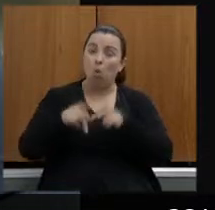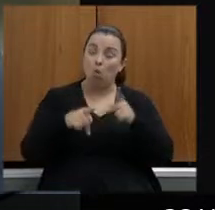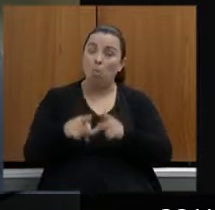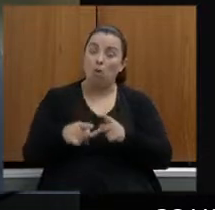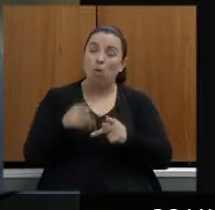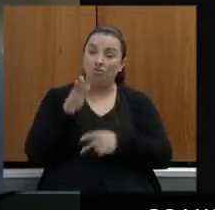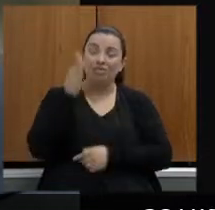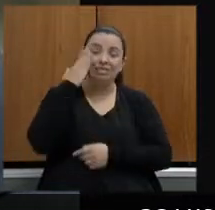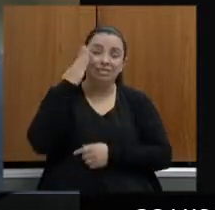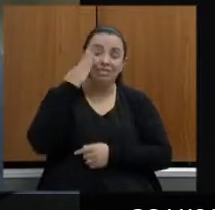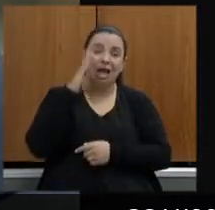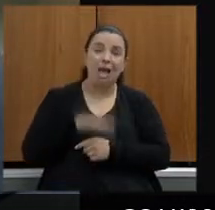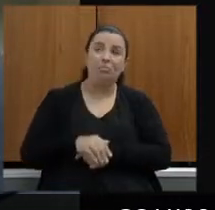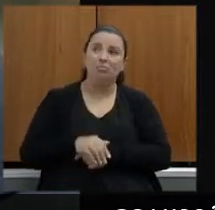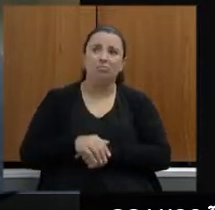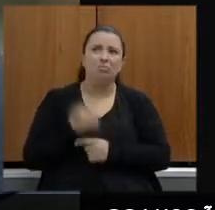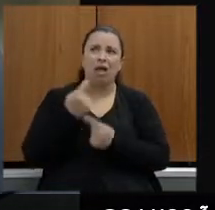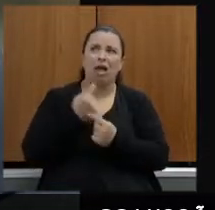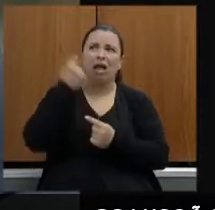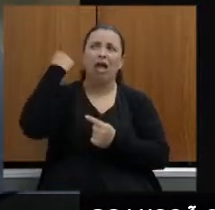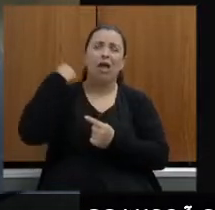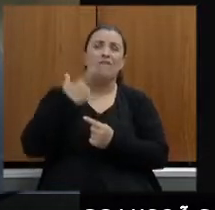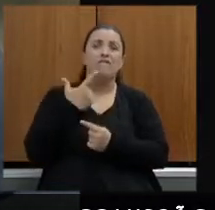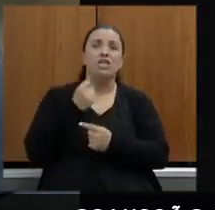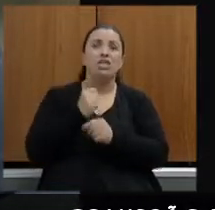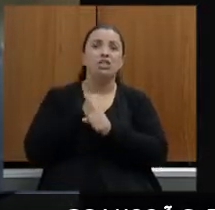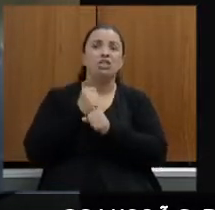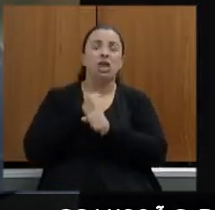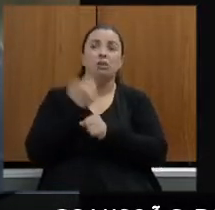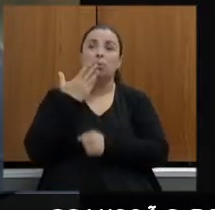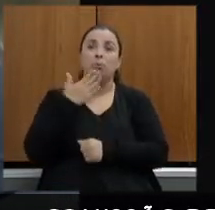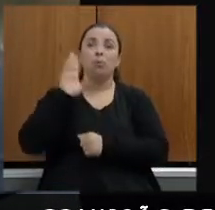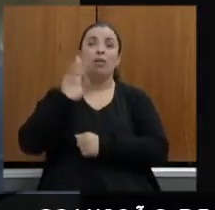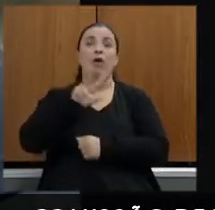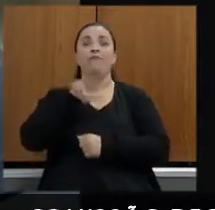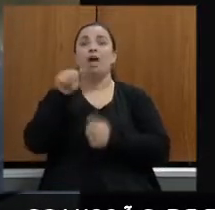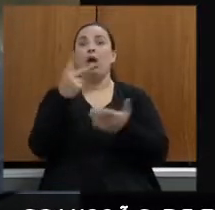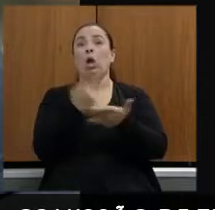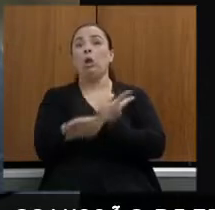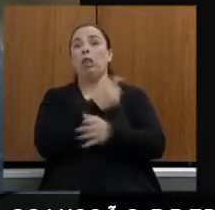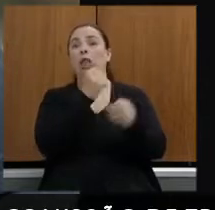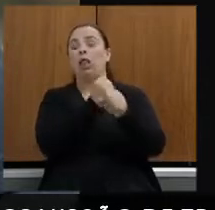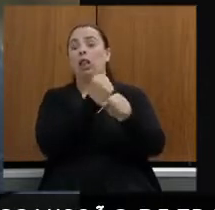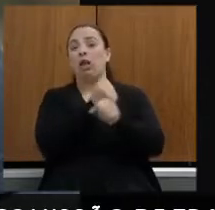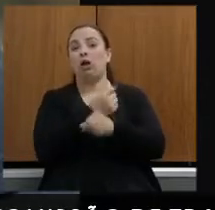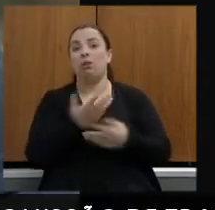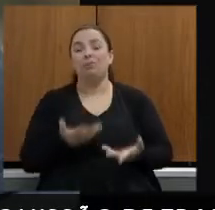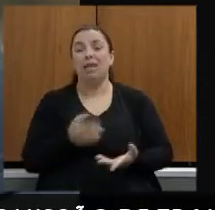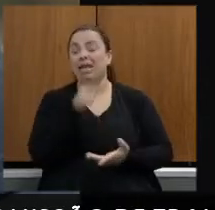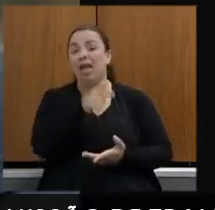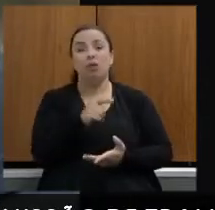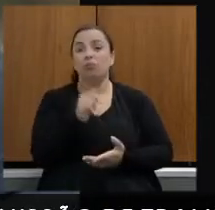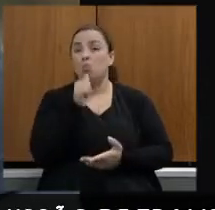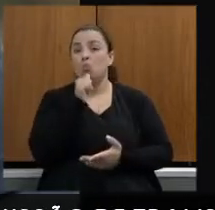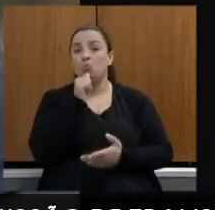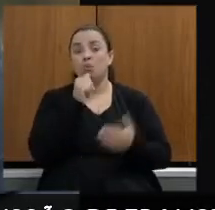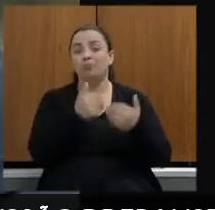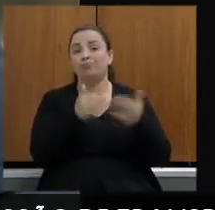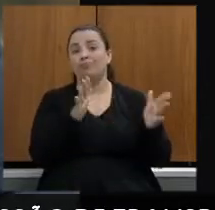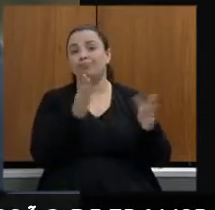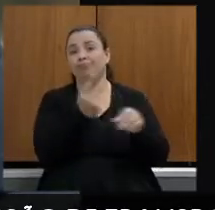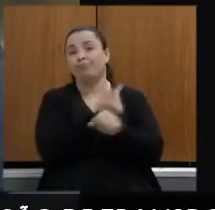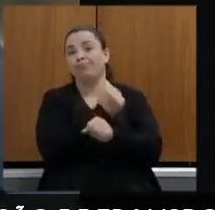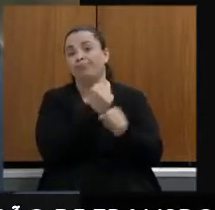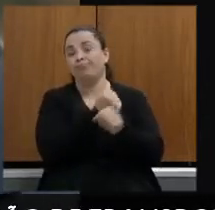mais de 20 anos talvez 30 anos para execução desta obra enquanto ela não acontece um